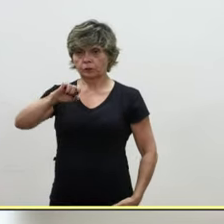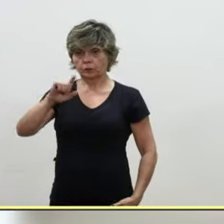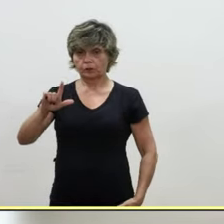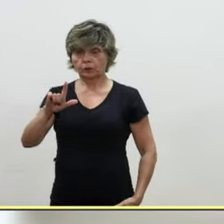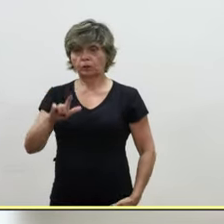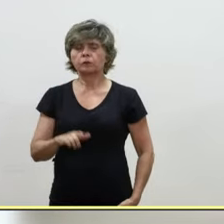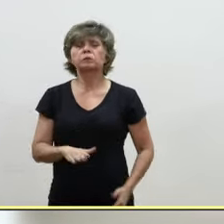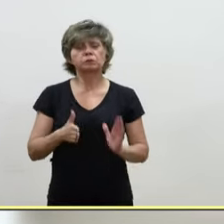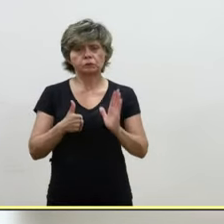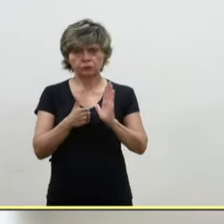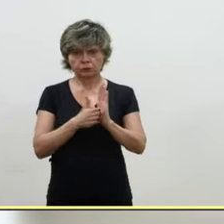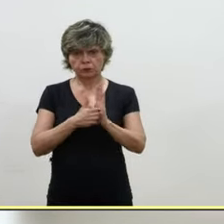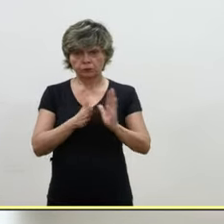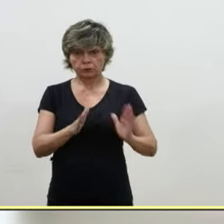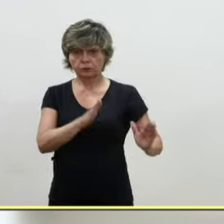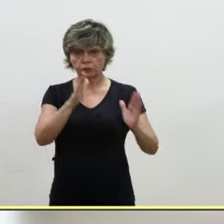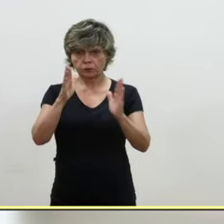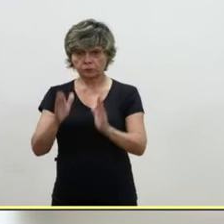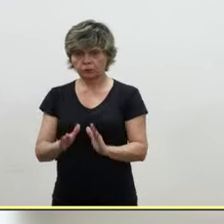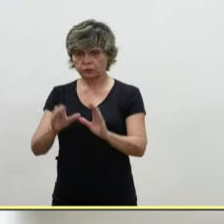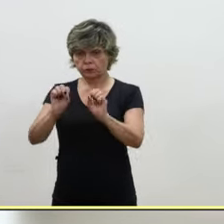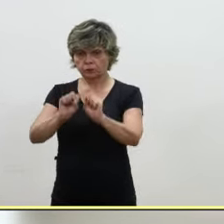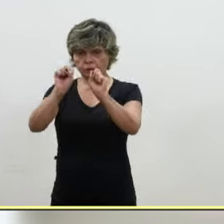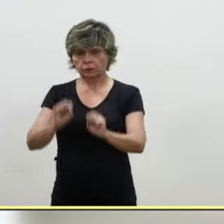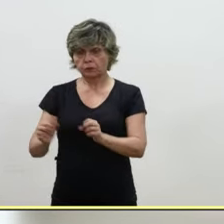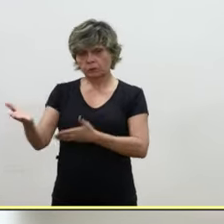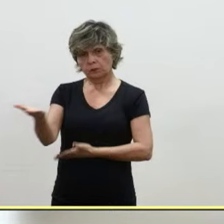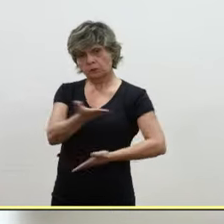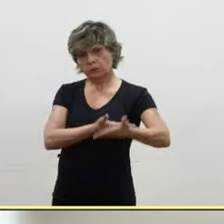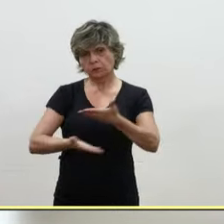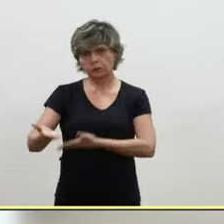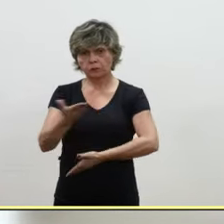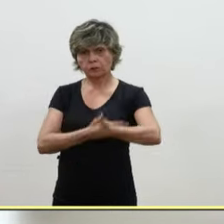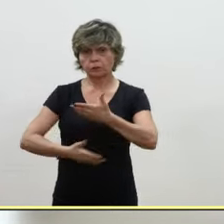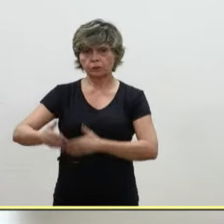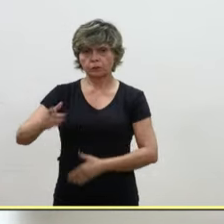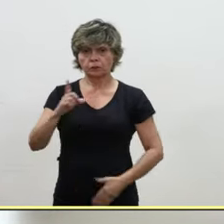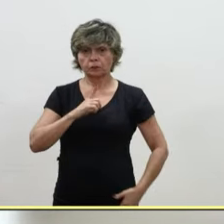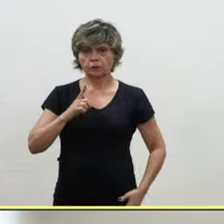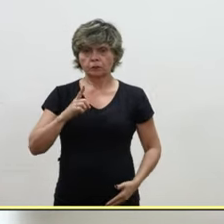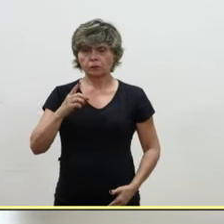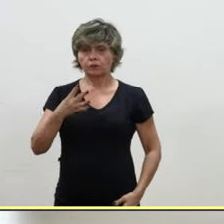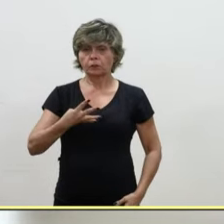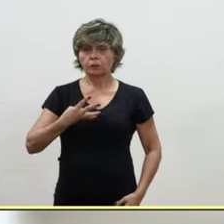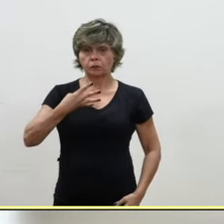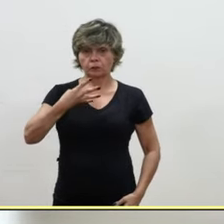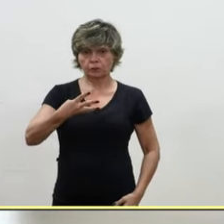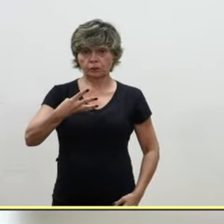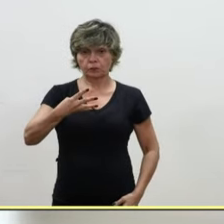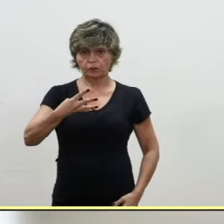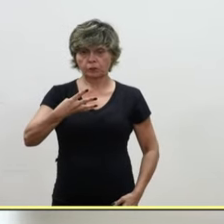pauta simples do sistema de tramitação do conselheiro Daniel Augusto Goulart, quatro processos.